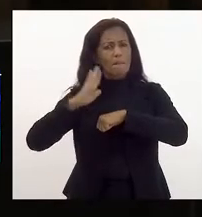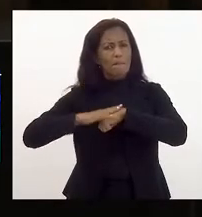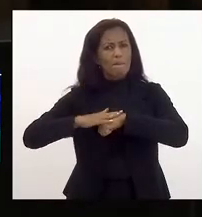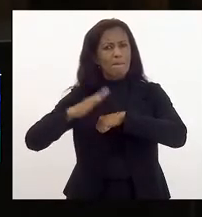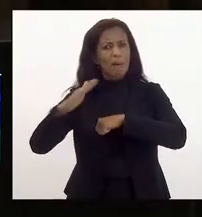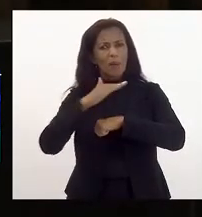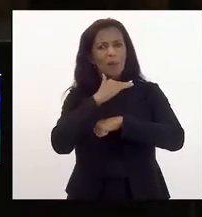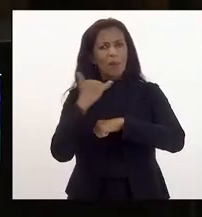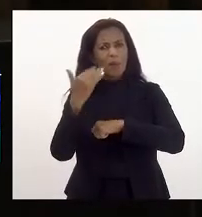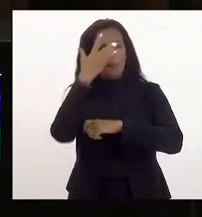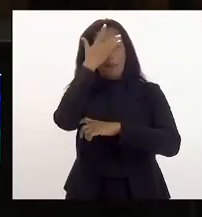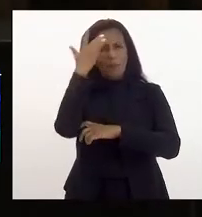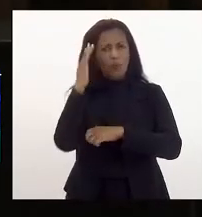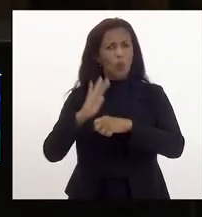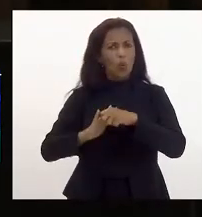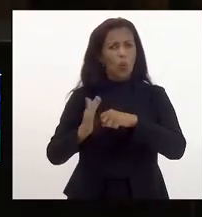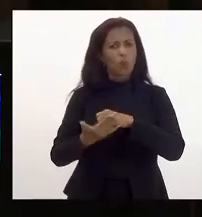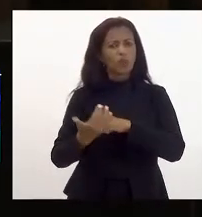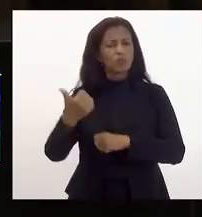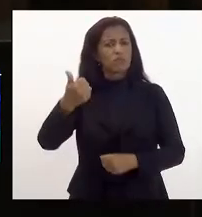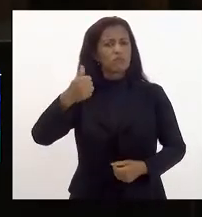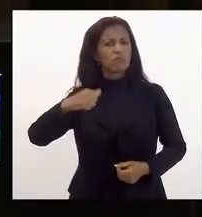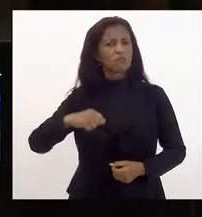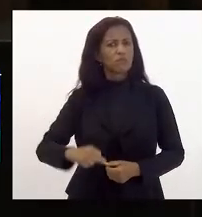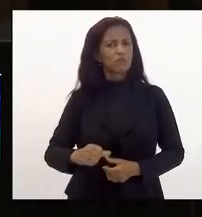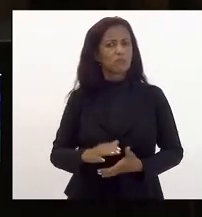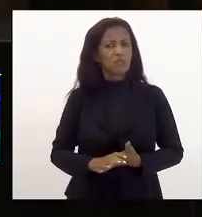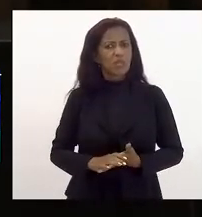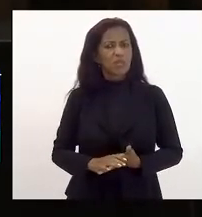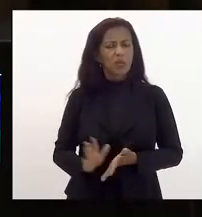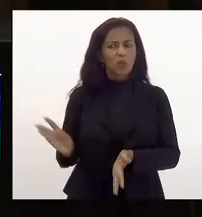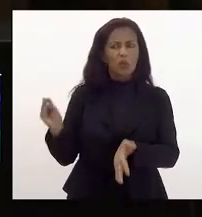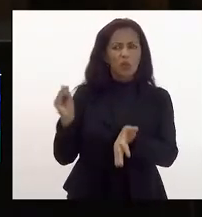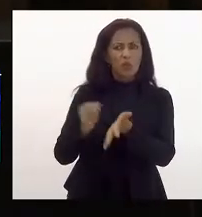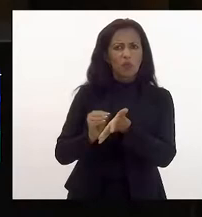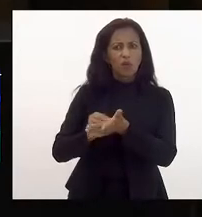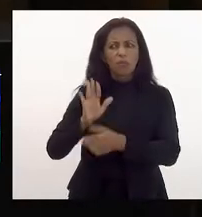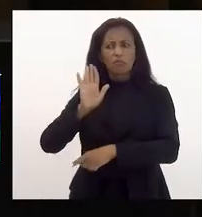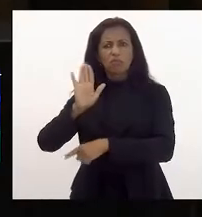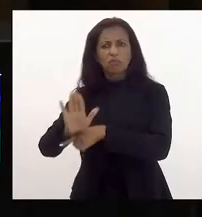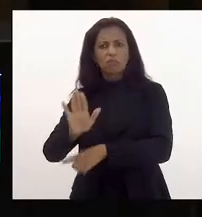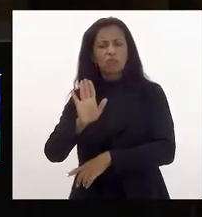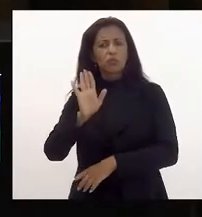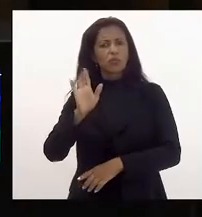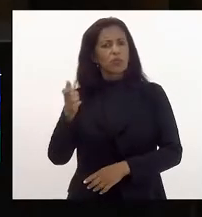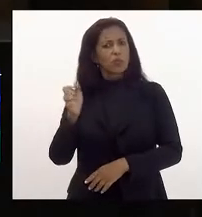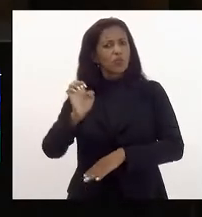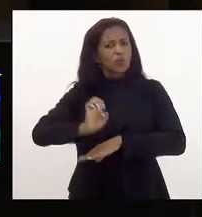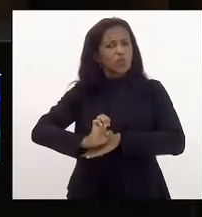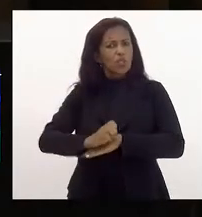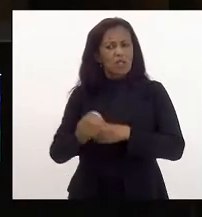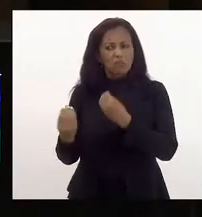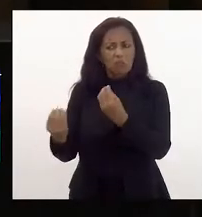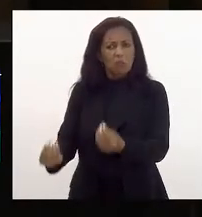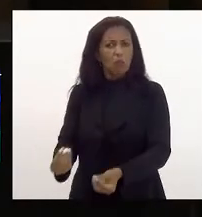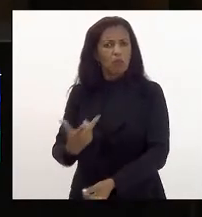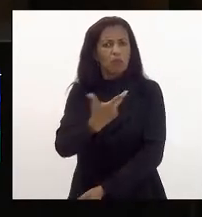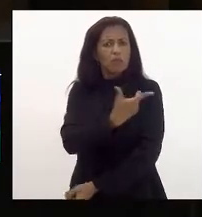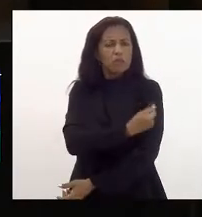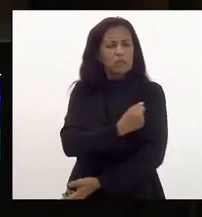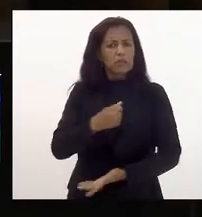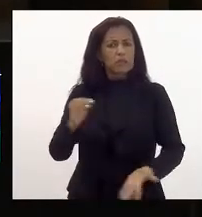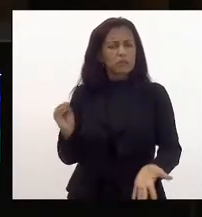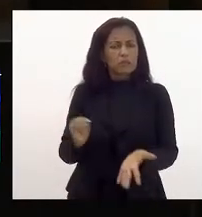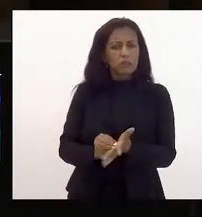morreu gente com a covid-19 e com a negligência do estado que não garantiu vacina que